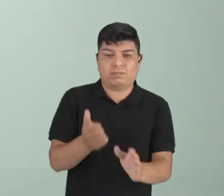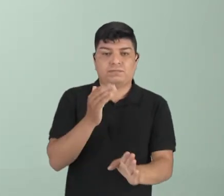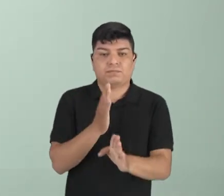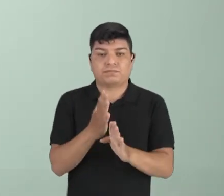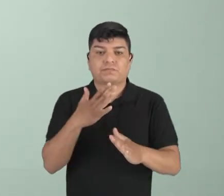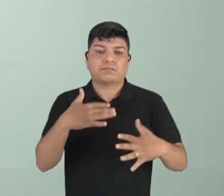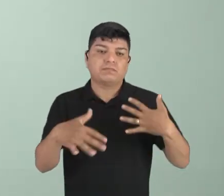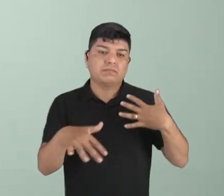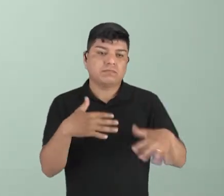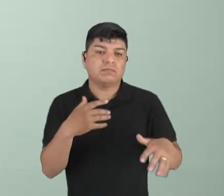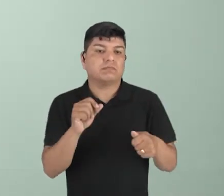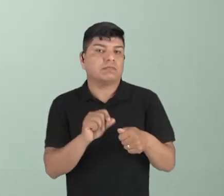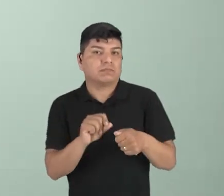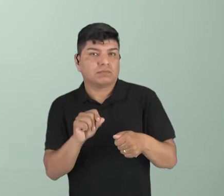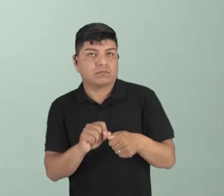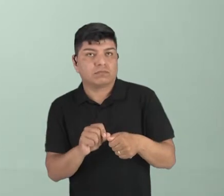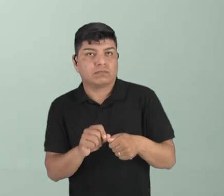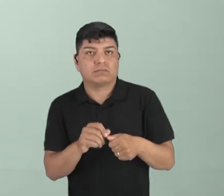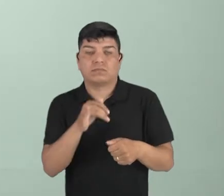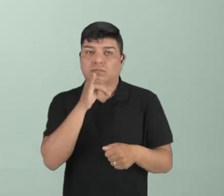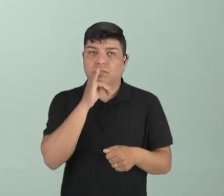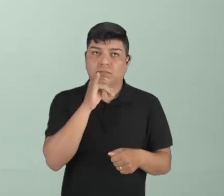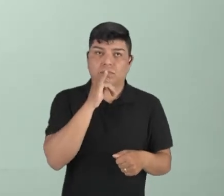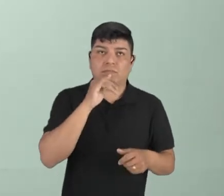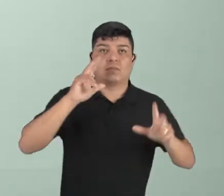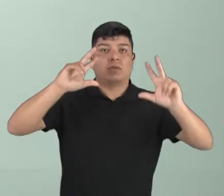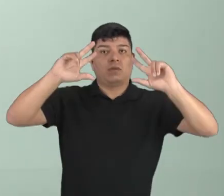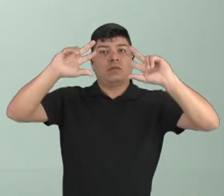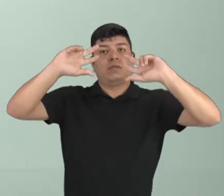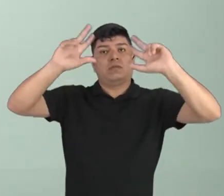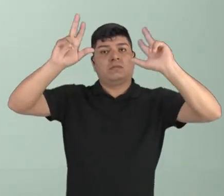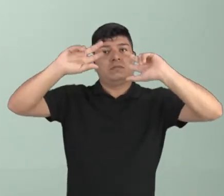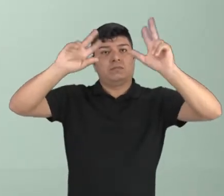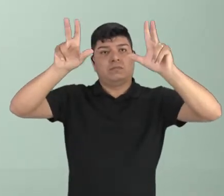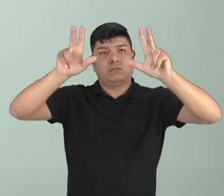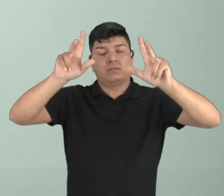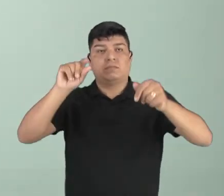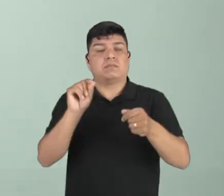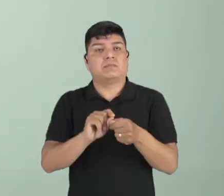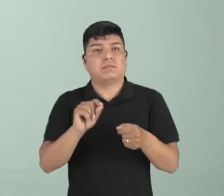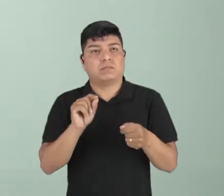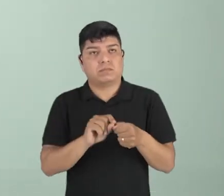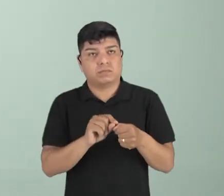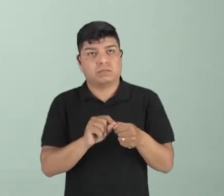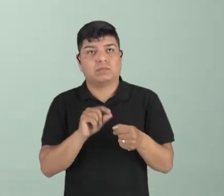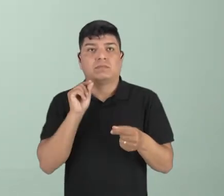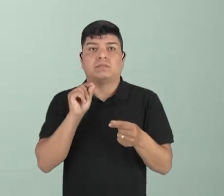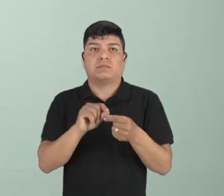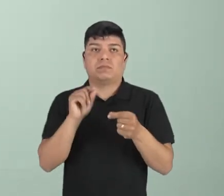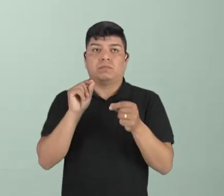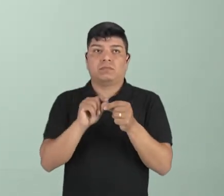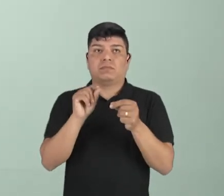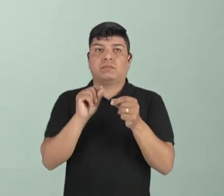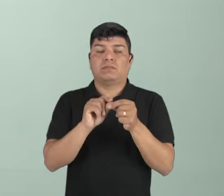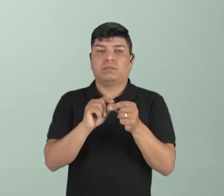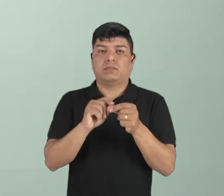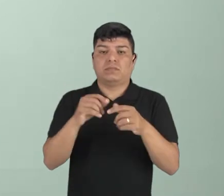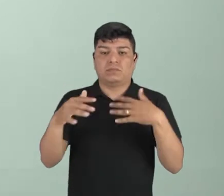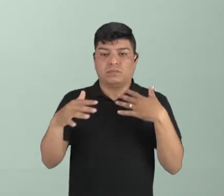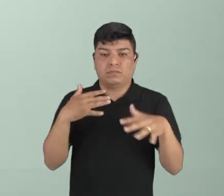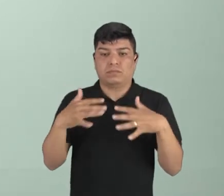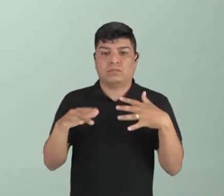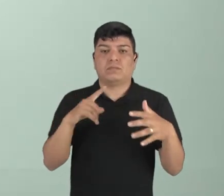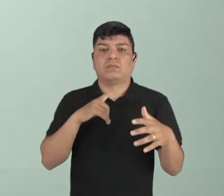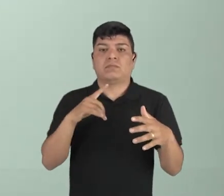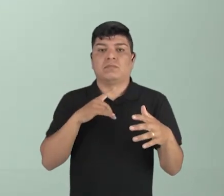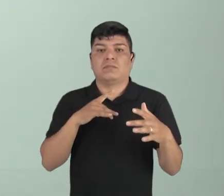praticar tal modalidade. Como por exemplo no voleibol. Quando eu pratico o voleibol, que eu realizo aqueles movimentos, eu estou em contato